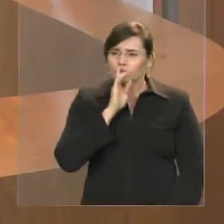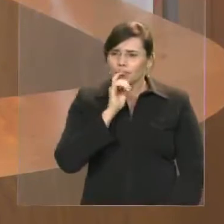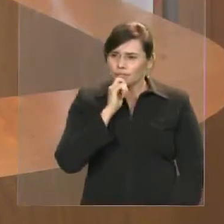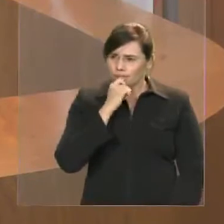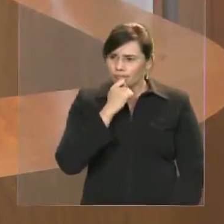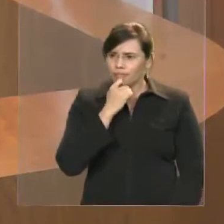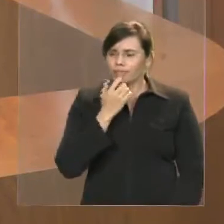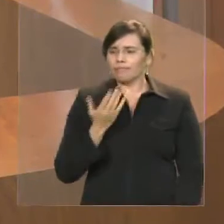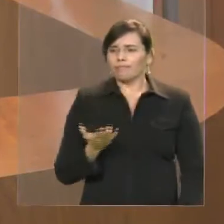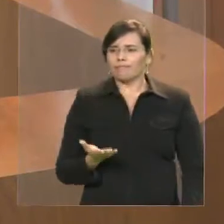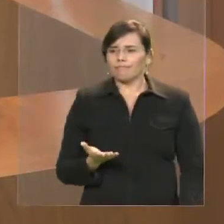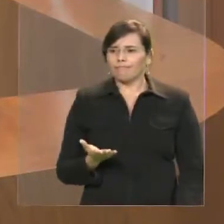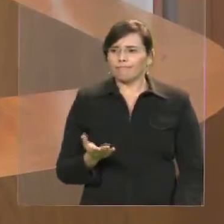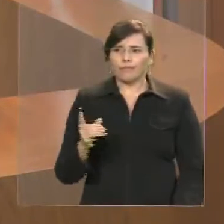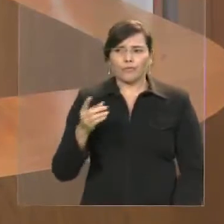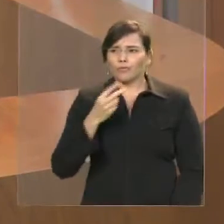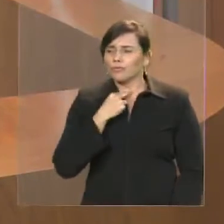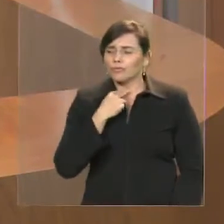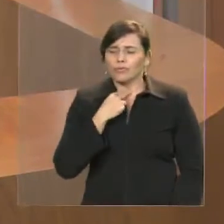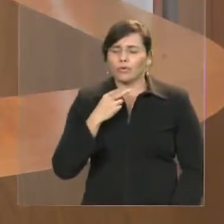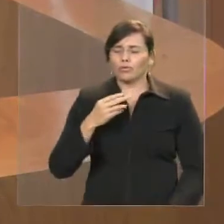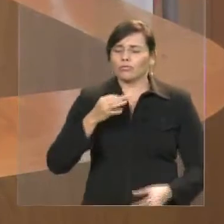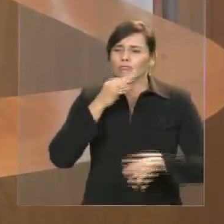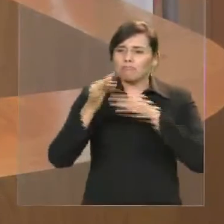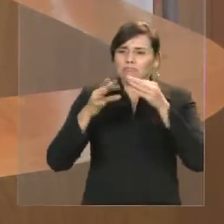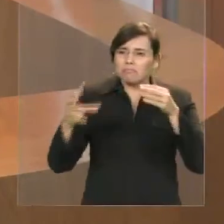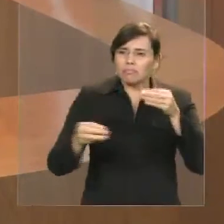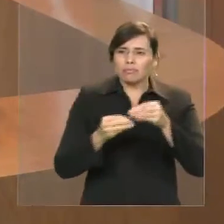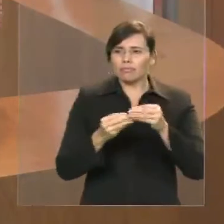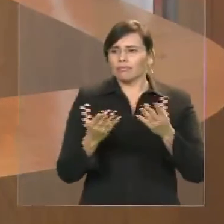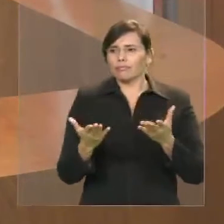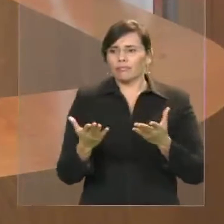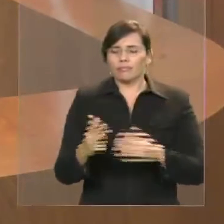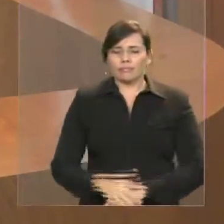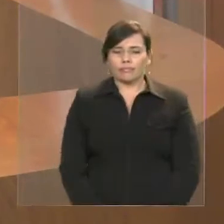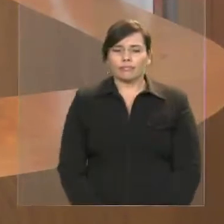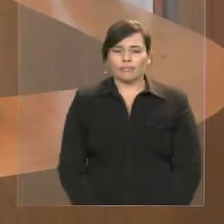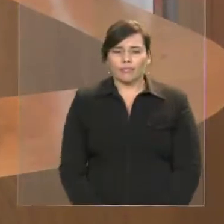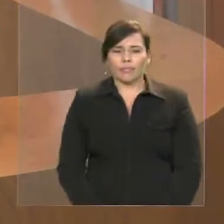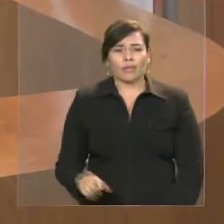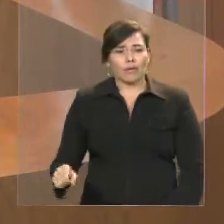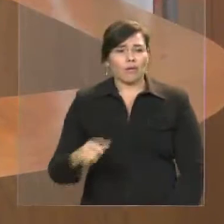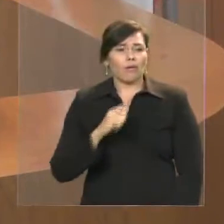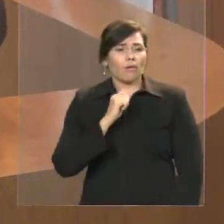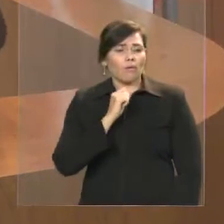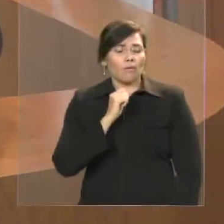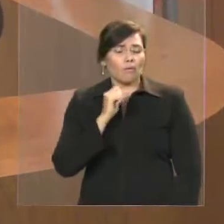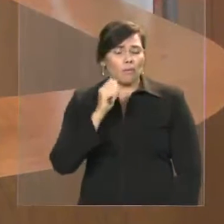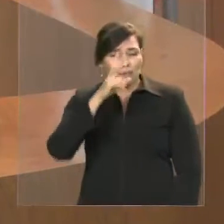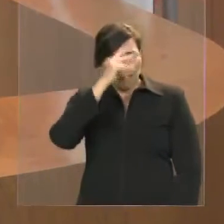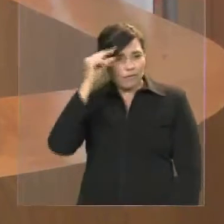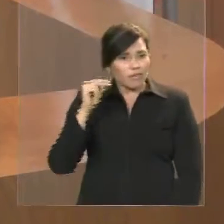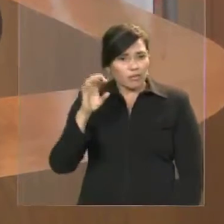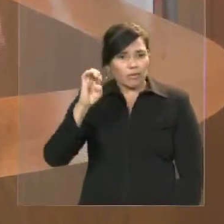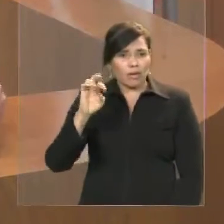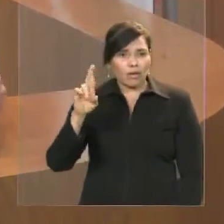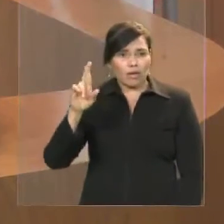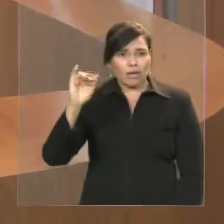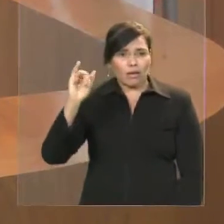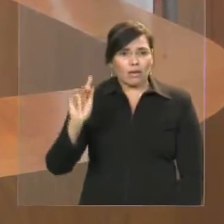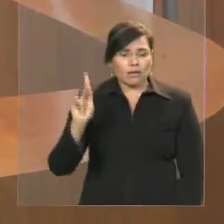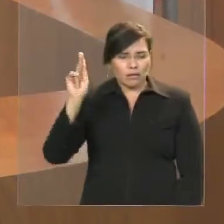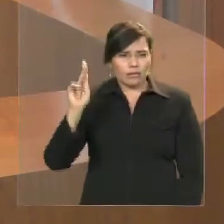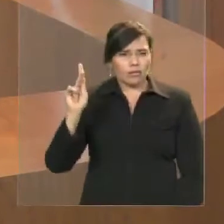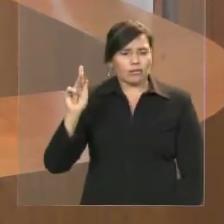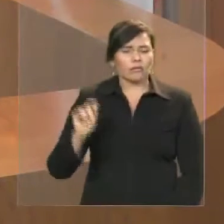O governo Eric Costa, que tem conseguido levar obras importantíssimas. Vossa excelência sabe que o maior problema da cidade